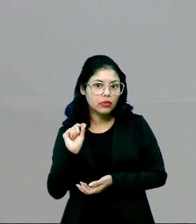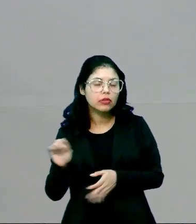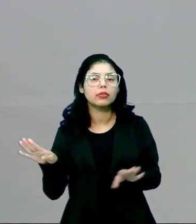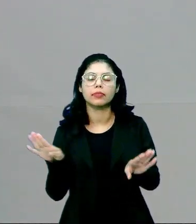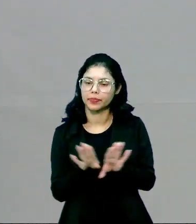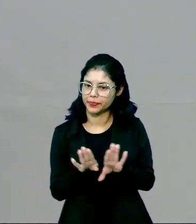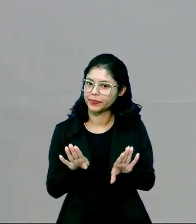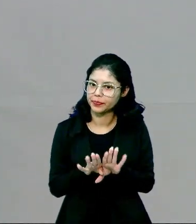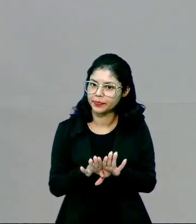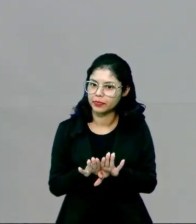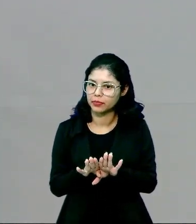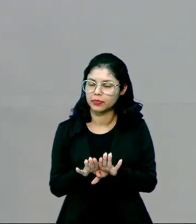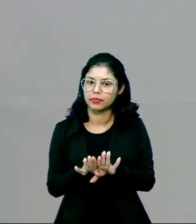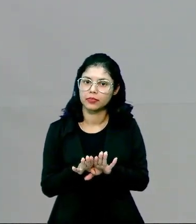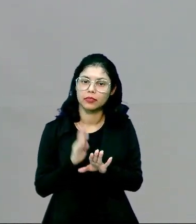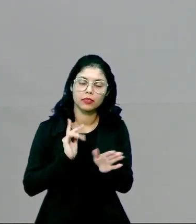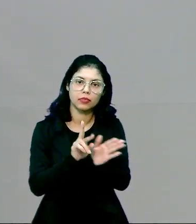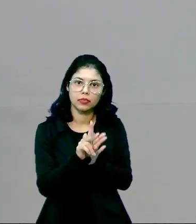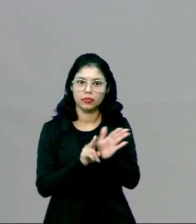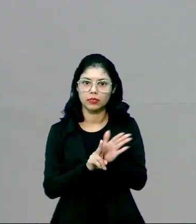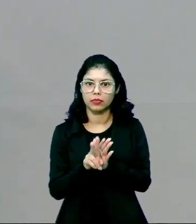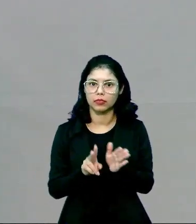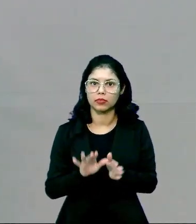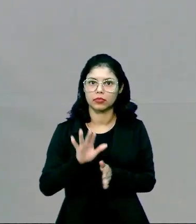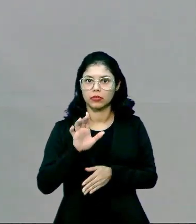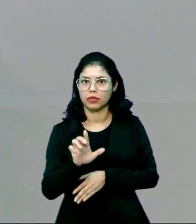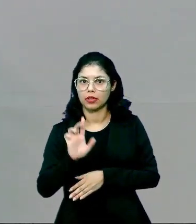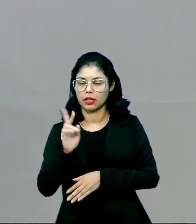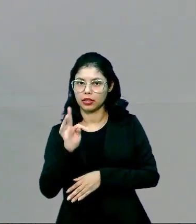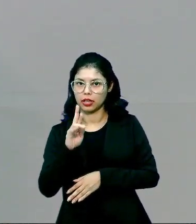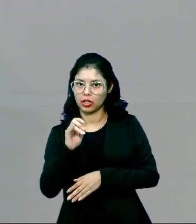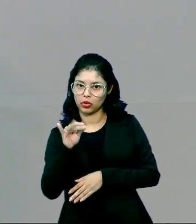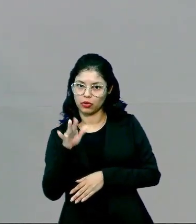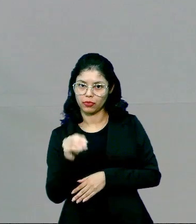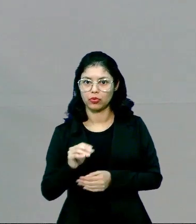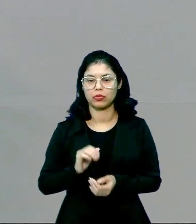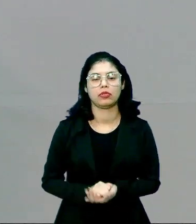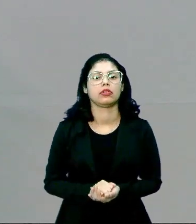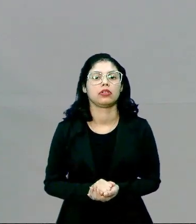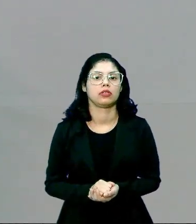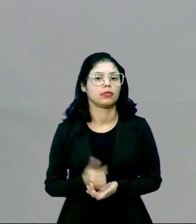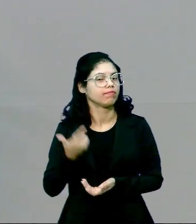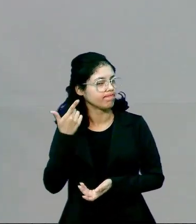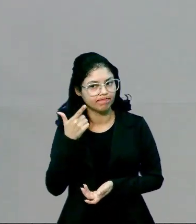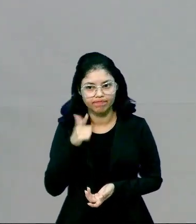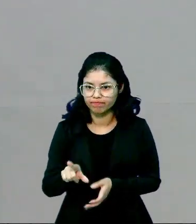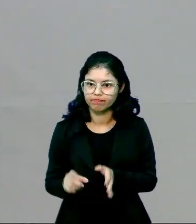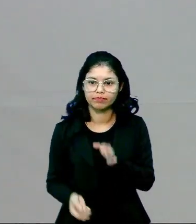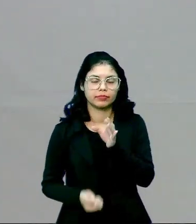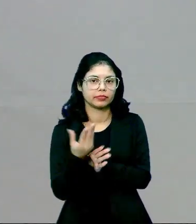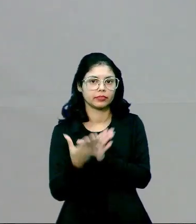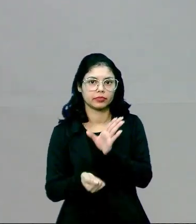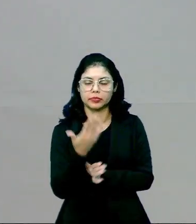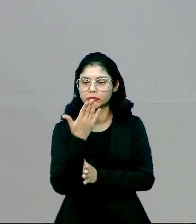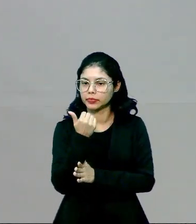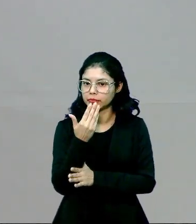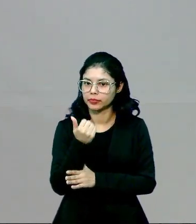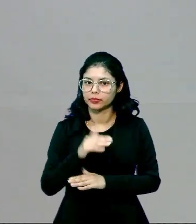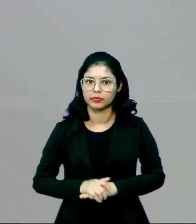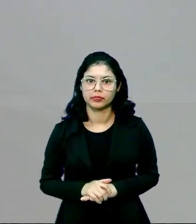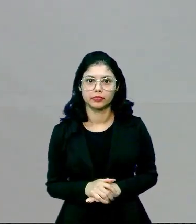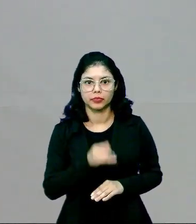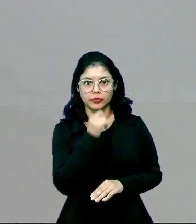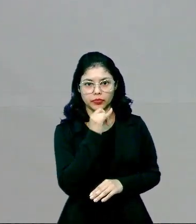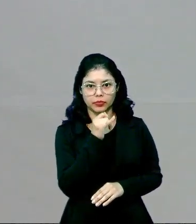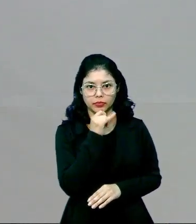Também, na biologia temos os heterotróficos, que quer dizer o quê? Que não produz o seu próprio alimento.